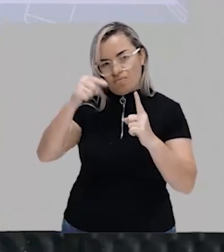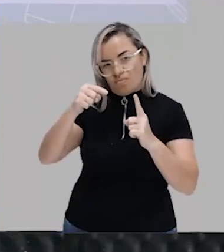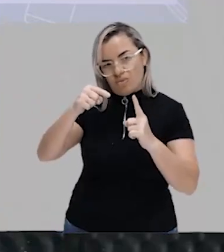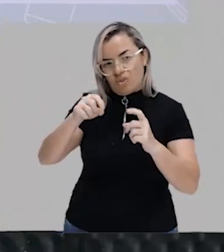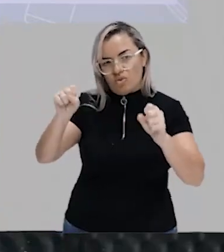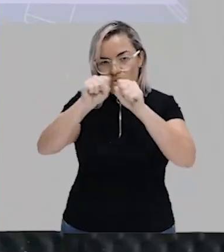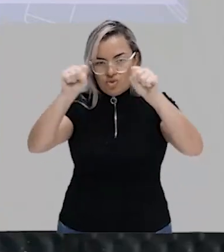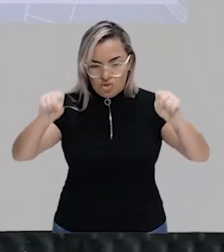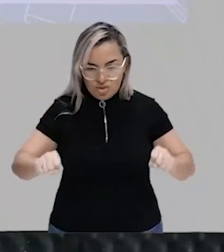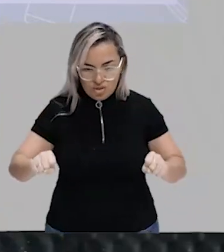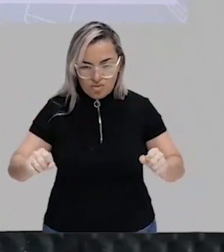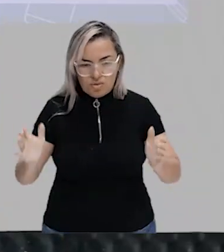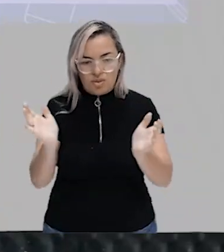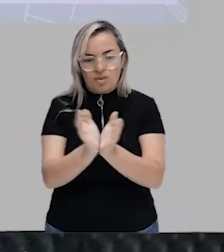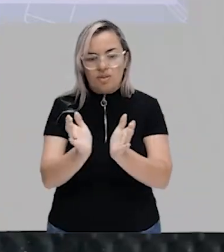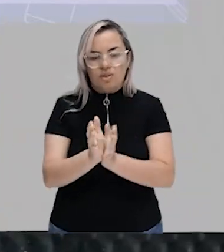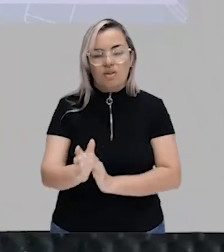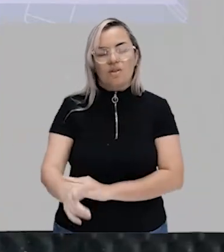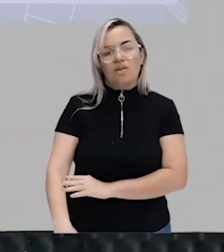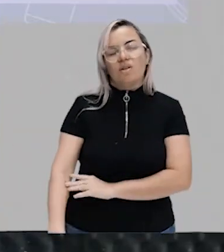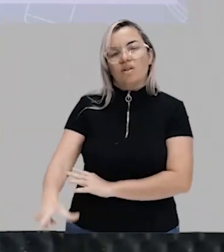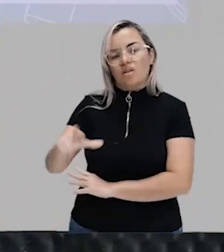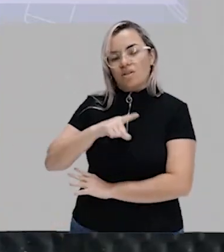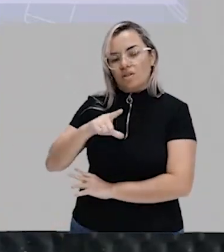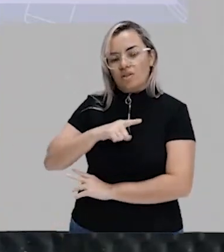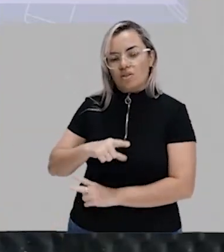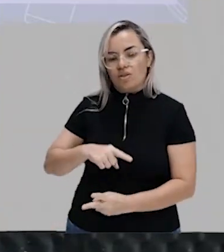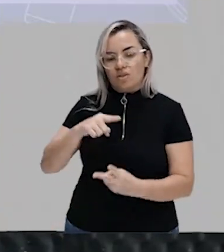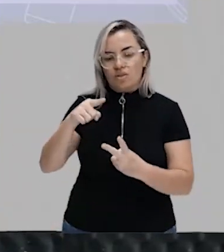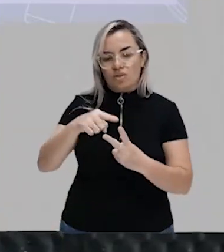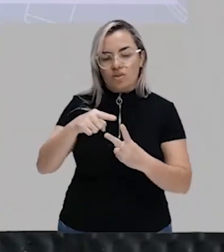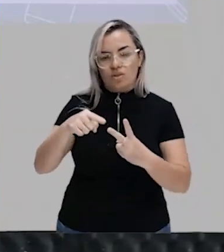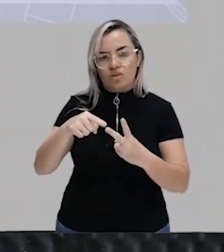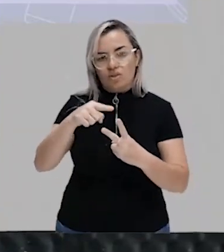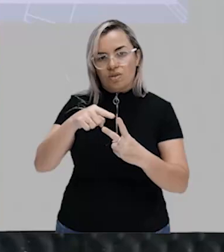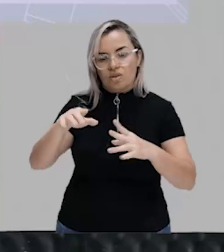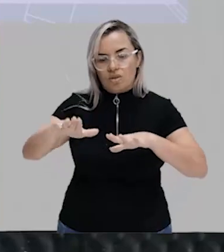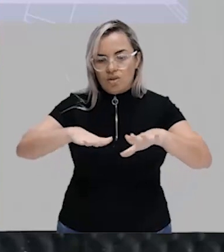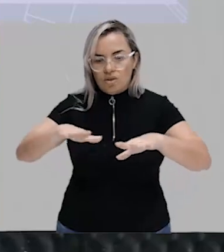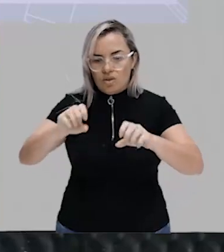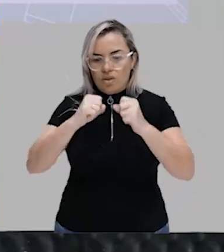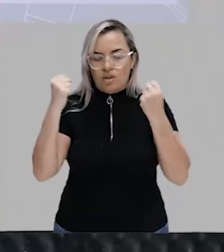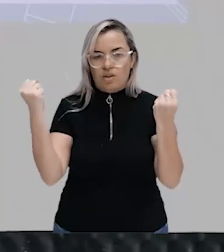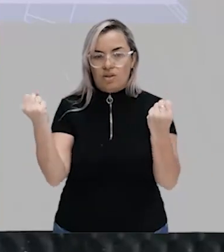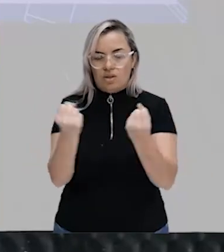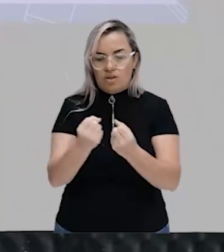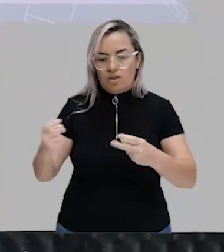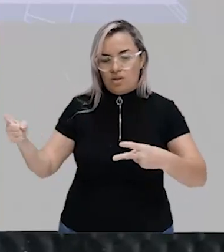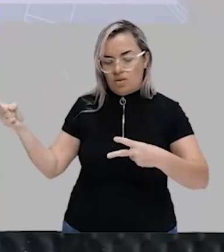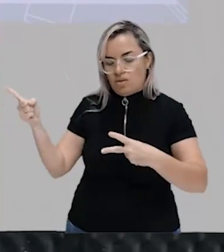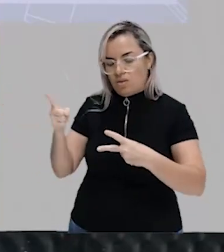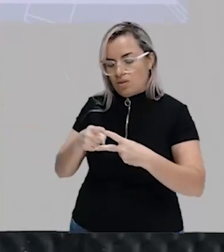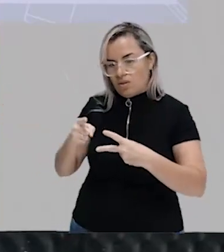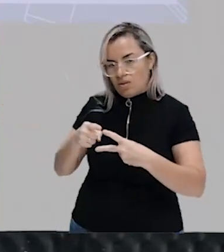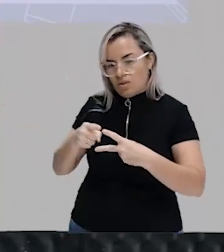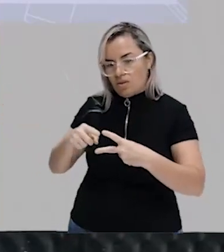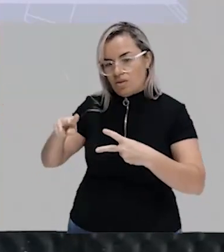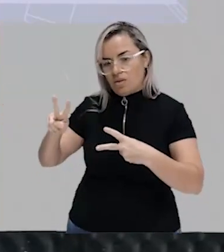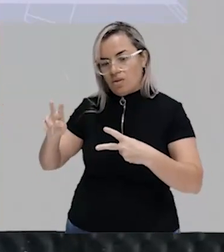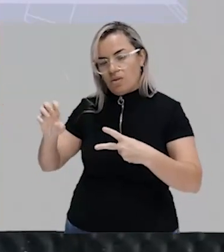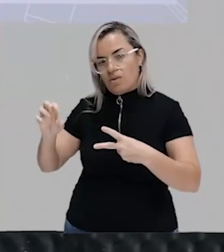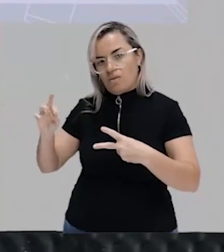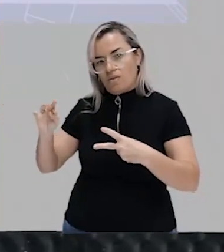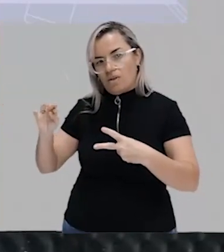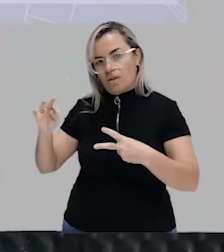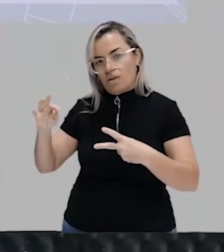classes. Existem dois tipos de mobilidade social. Aquela que a gente chama de vertical